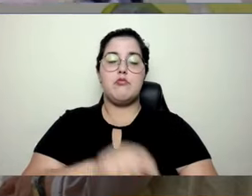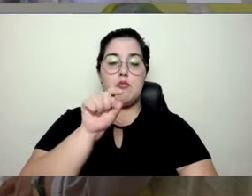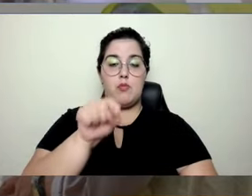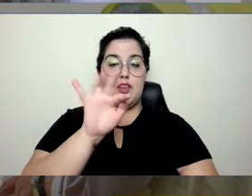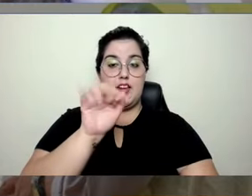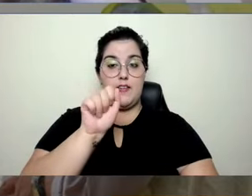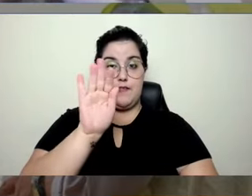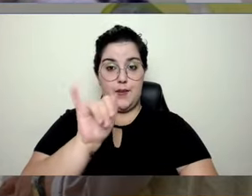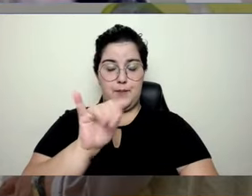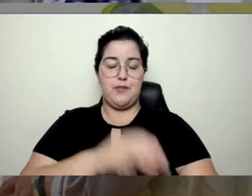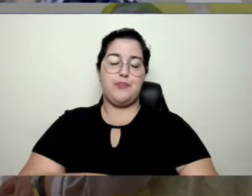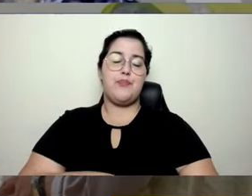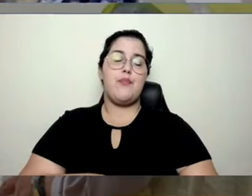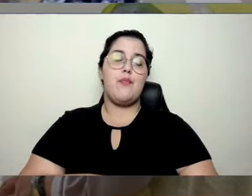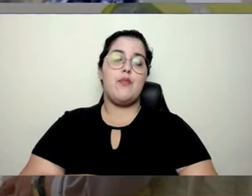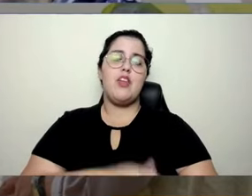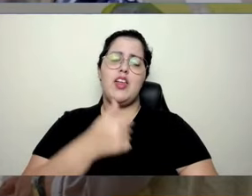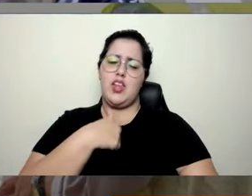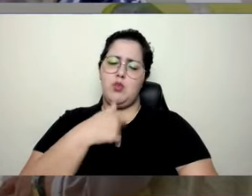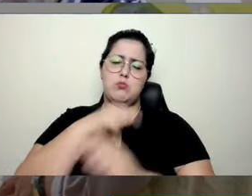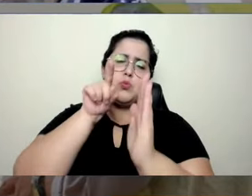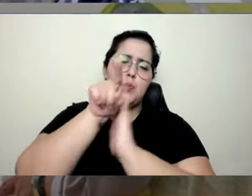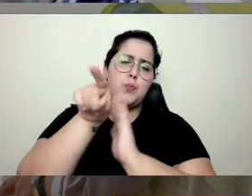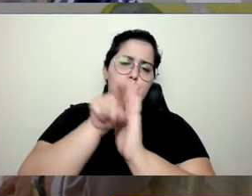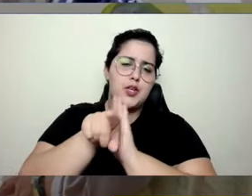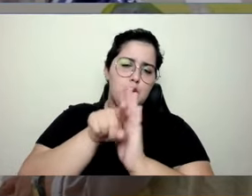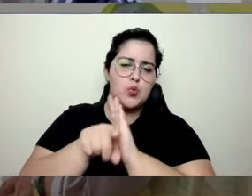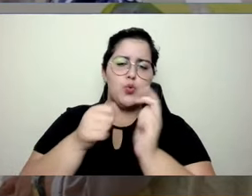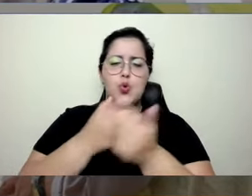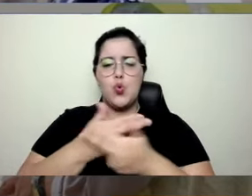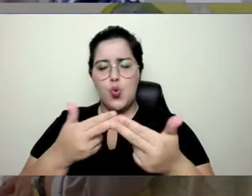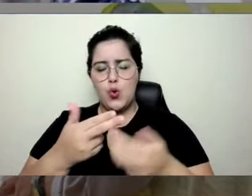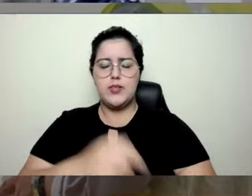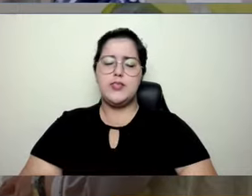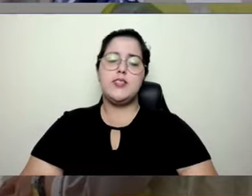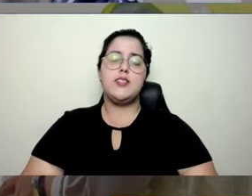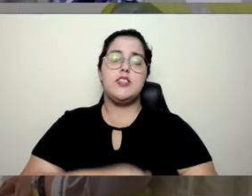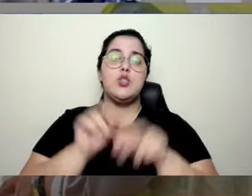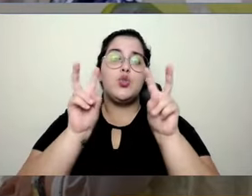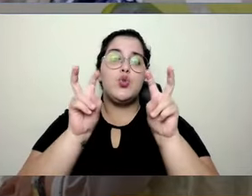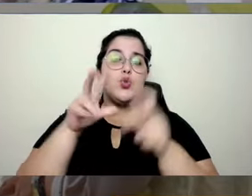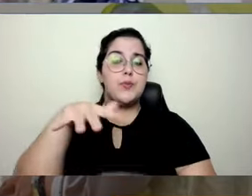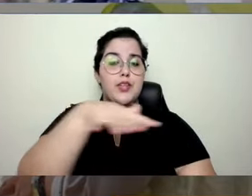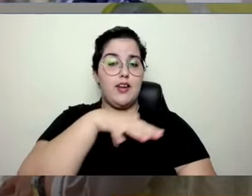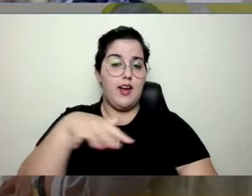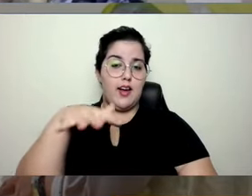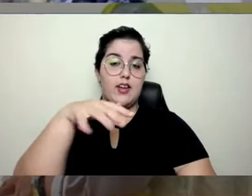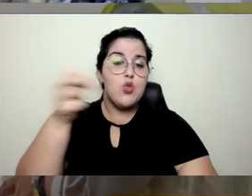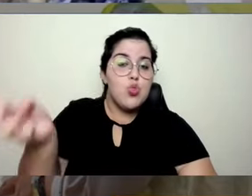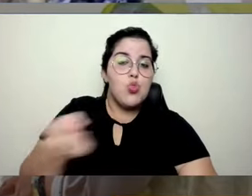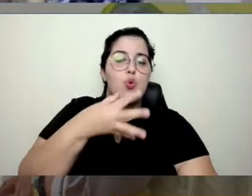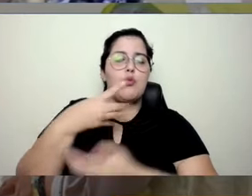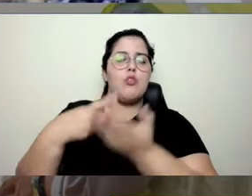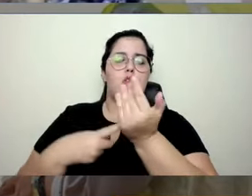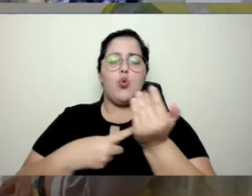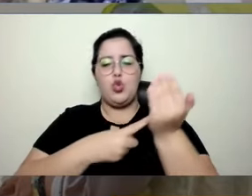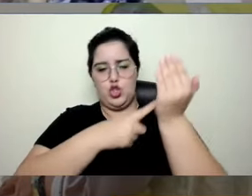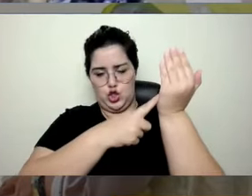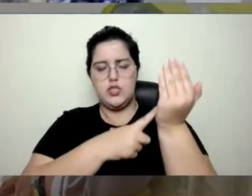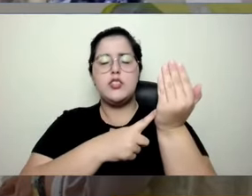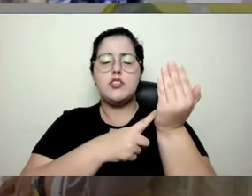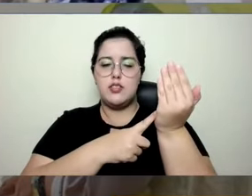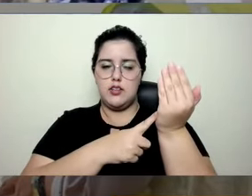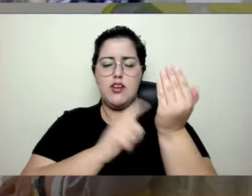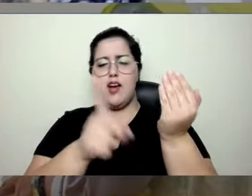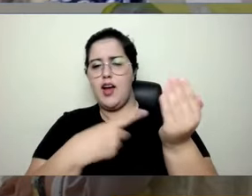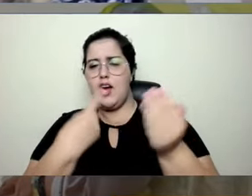Fabi, eu separei aqui algumas perguntas voltadas para essa área de inovação e tecnologia que a gente tem